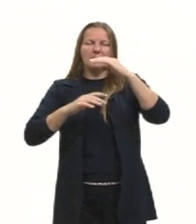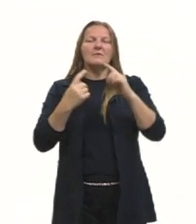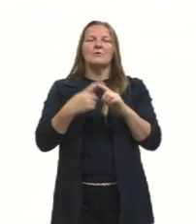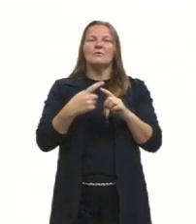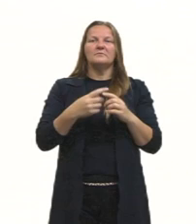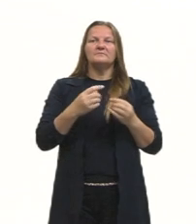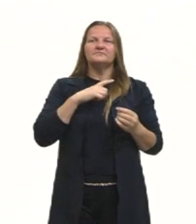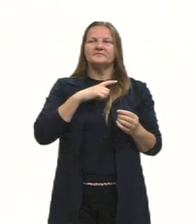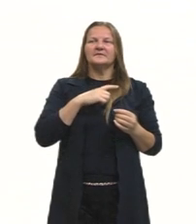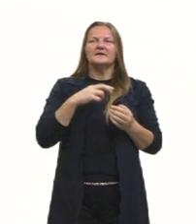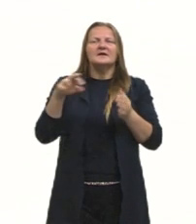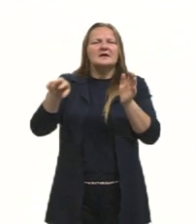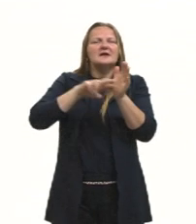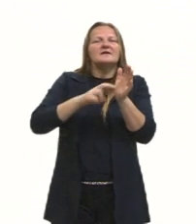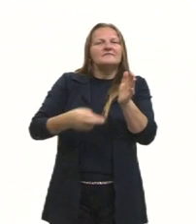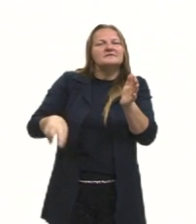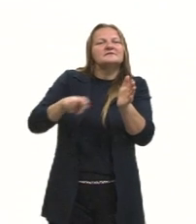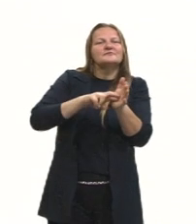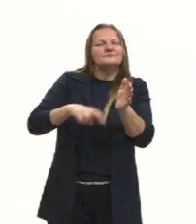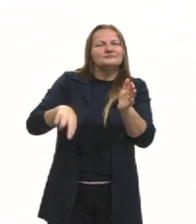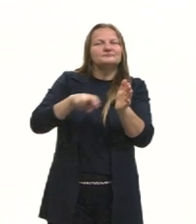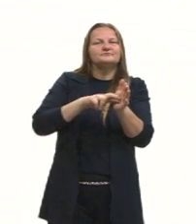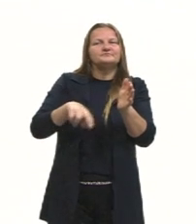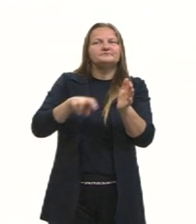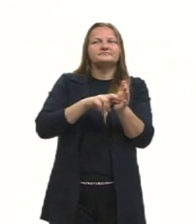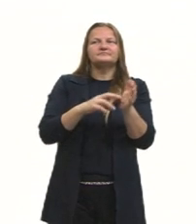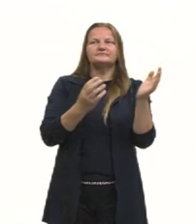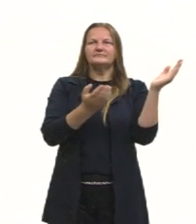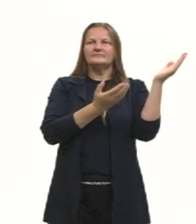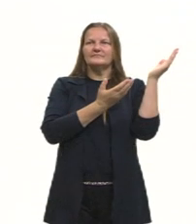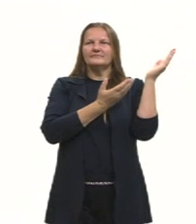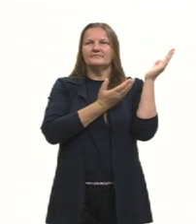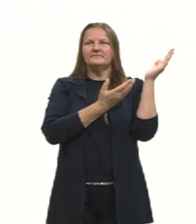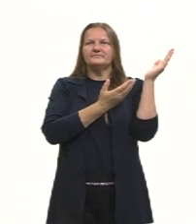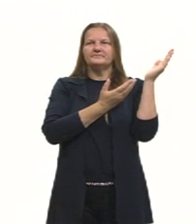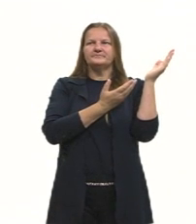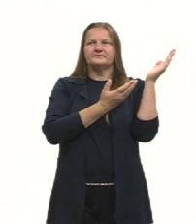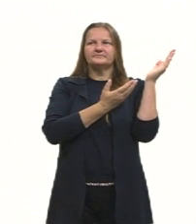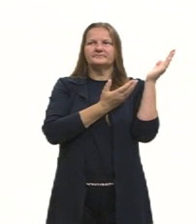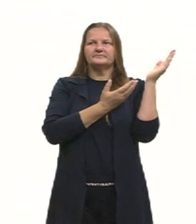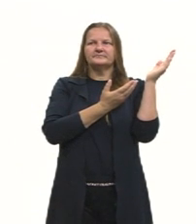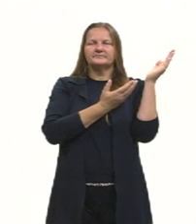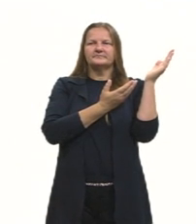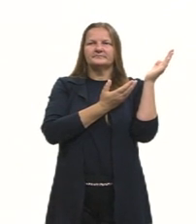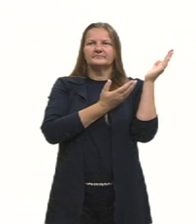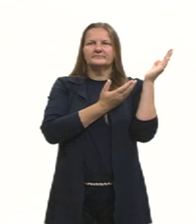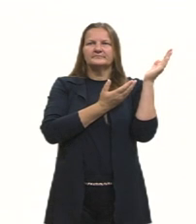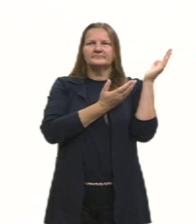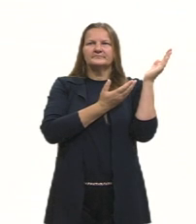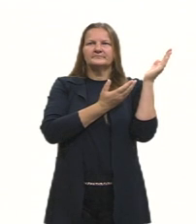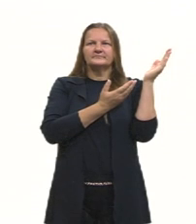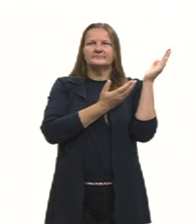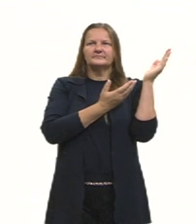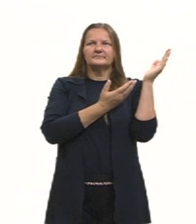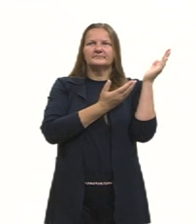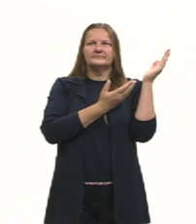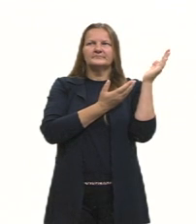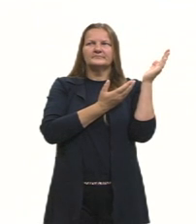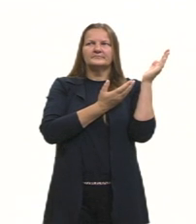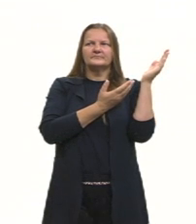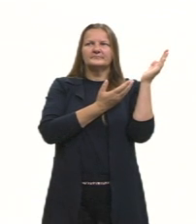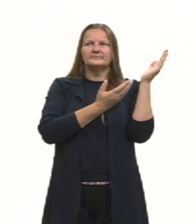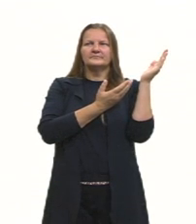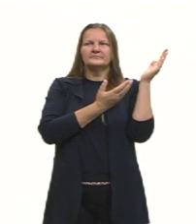naquela revisão, tá, gurizada? Olha lá o que aparece dentro da nossa revisão. Então, nós temos o grande movimento de